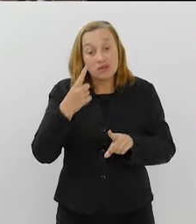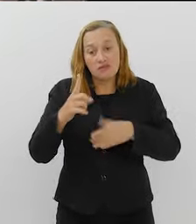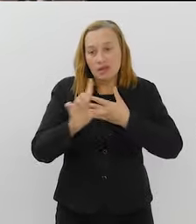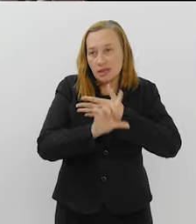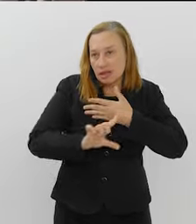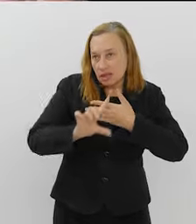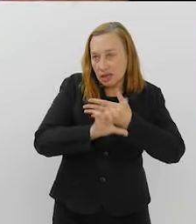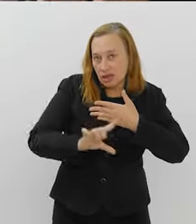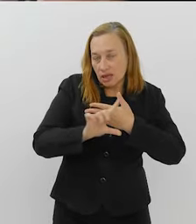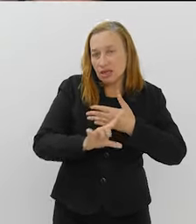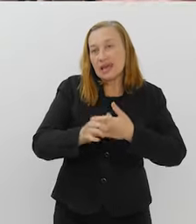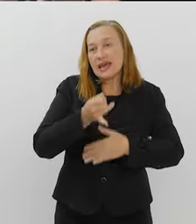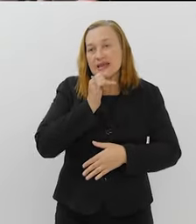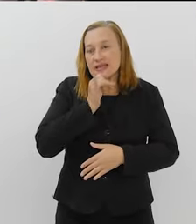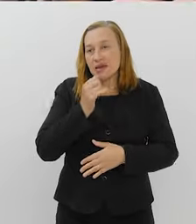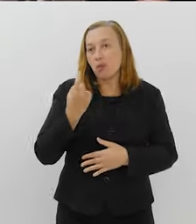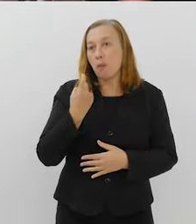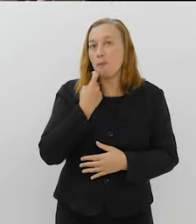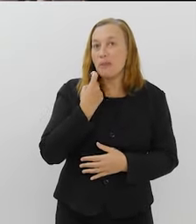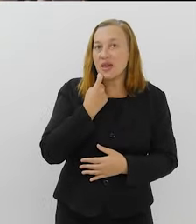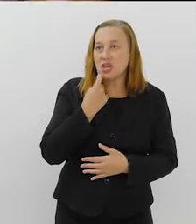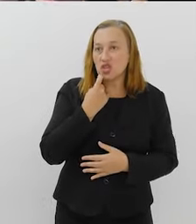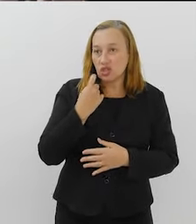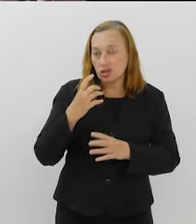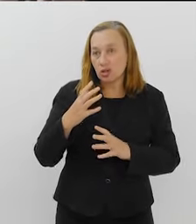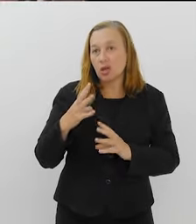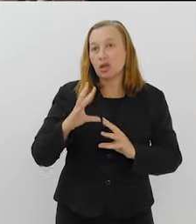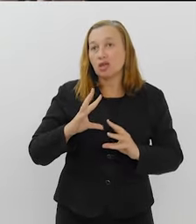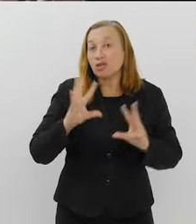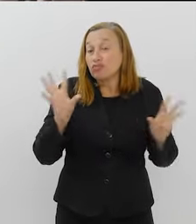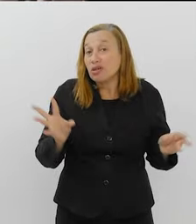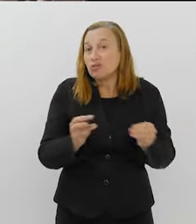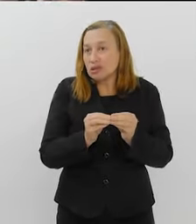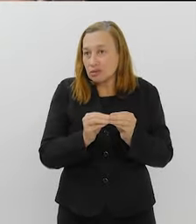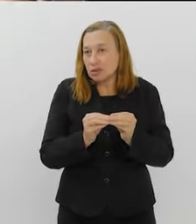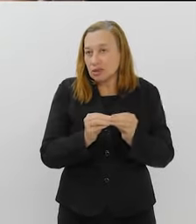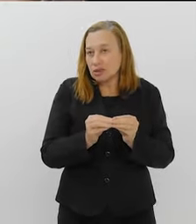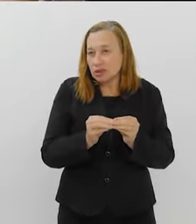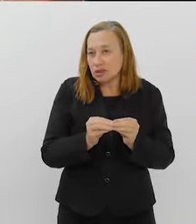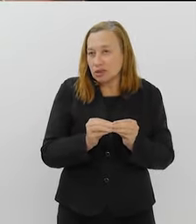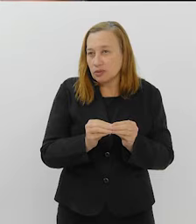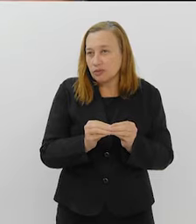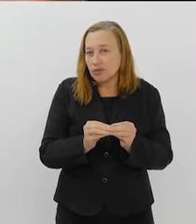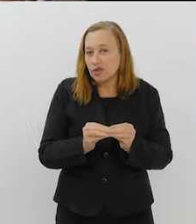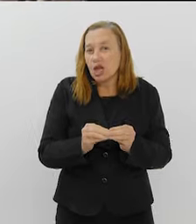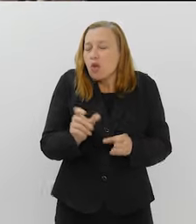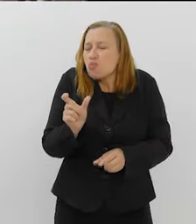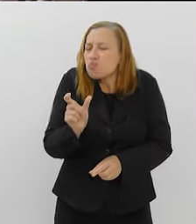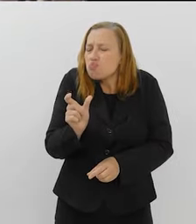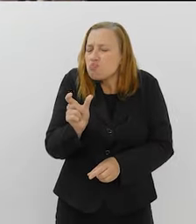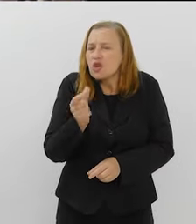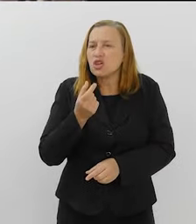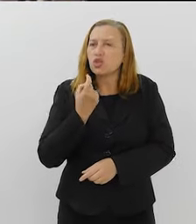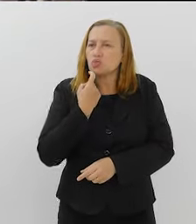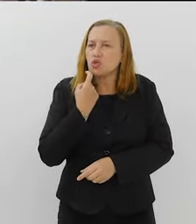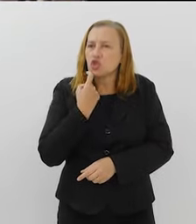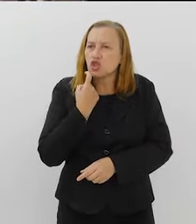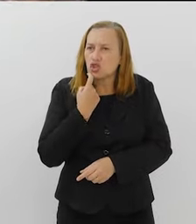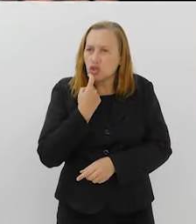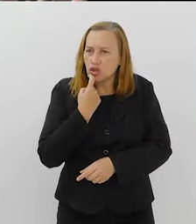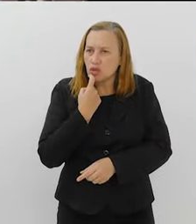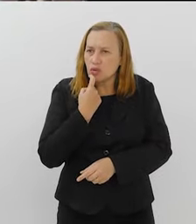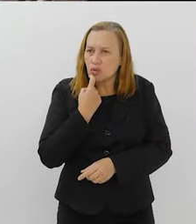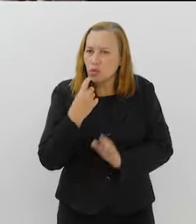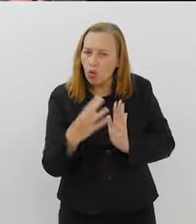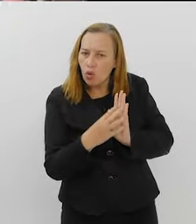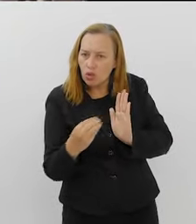animais, peixes, por exemplo. A gente fez até uma revisão, um estudo de revisão, de Daniel Heri, Paulo Stinha, ou peixe ornamental, eles